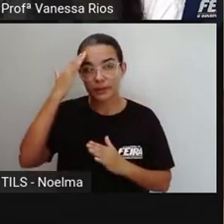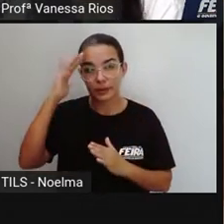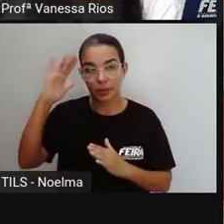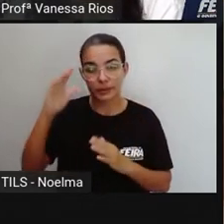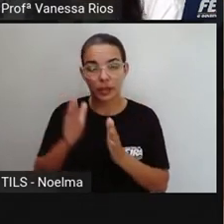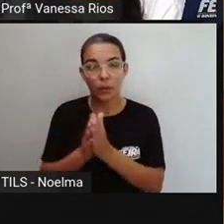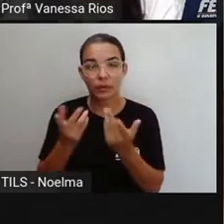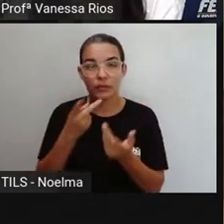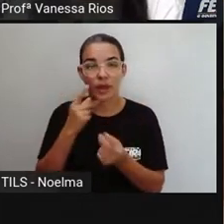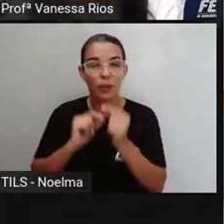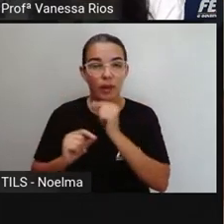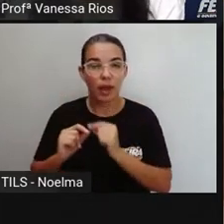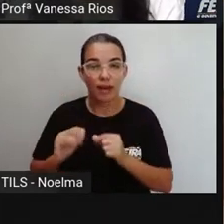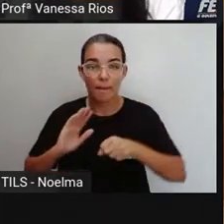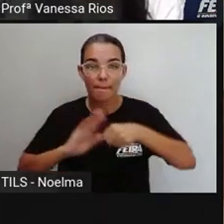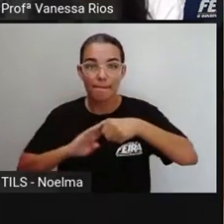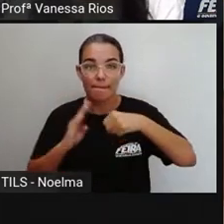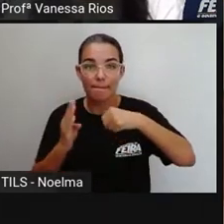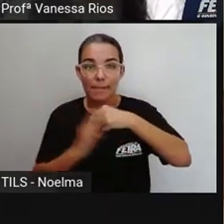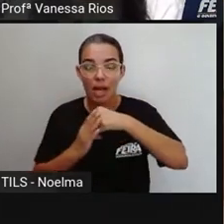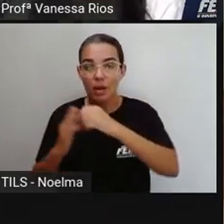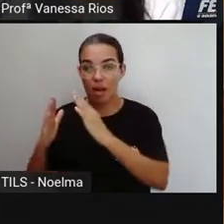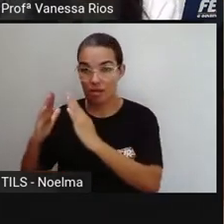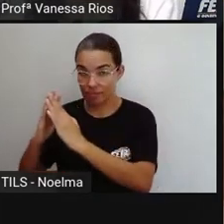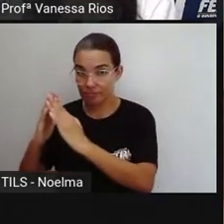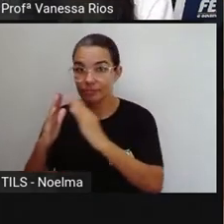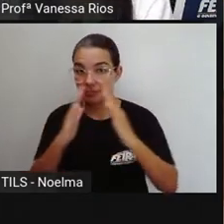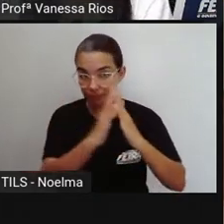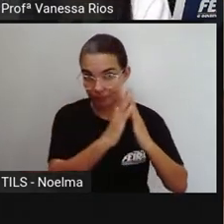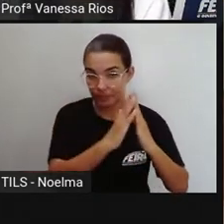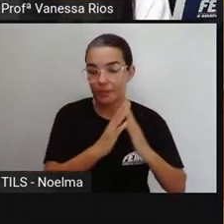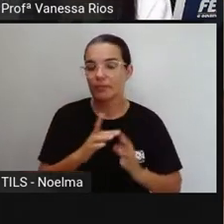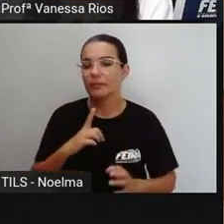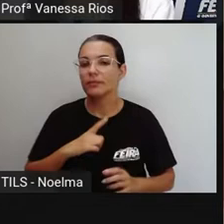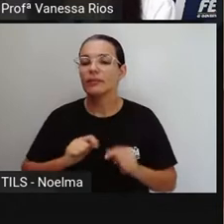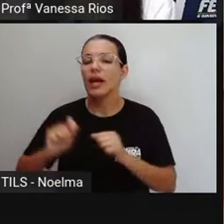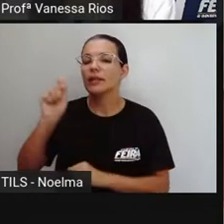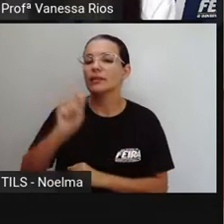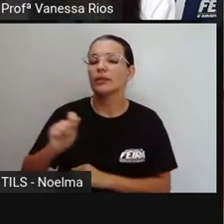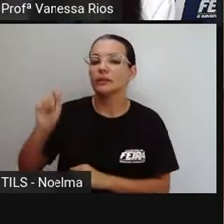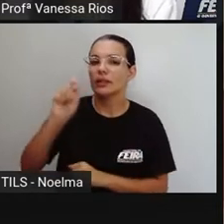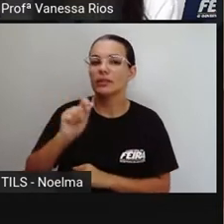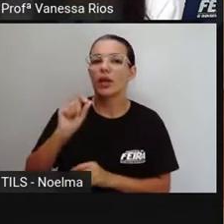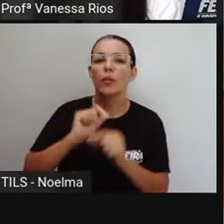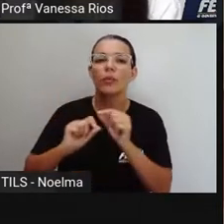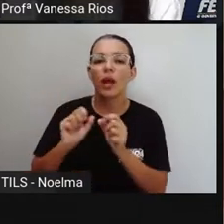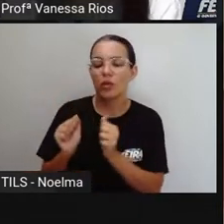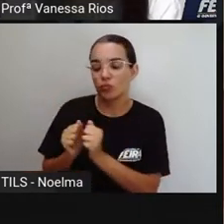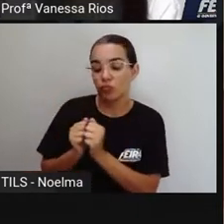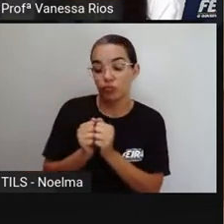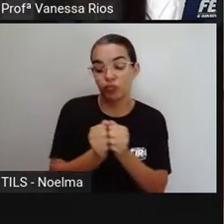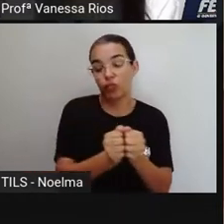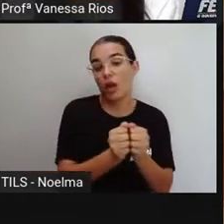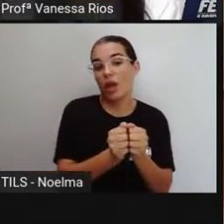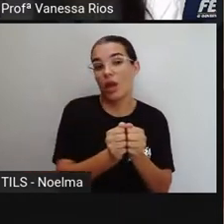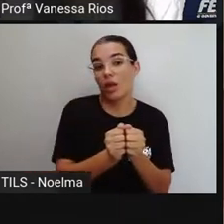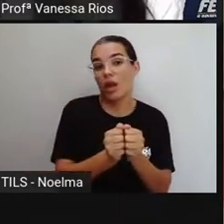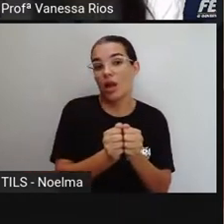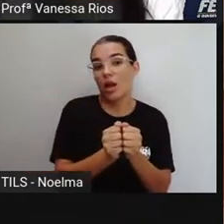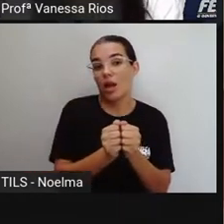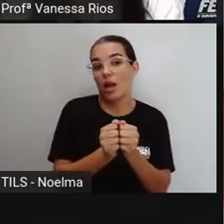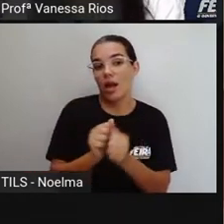residencial, a gente vai entender que a associação de bairro é justamente a junção, a